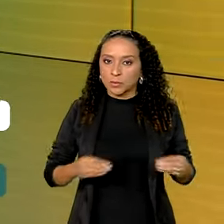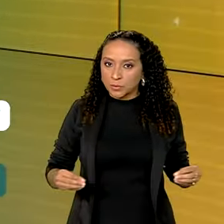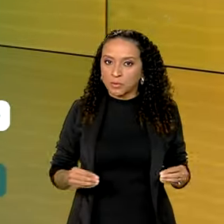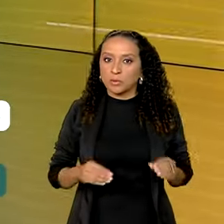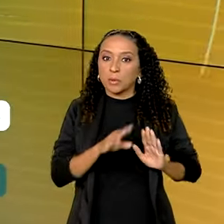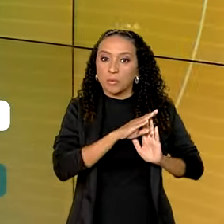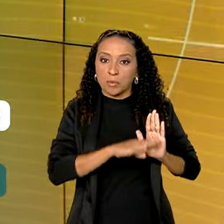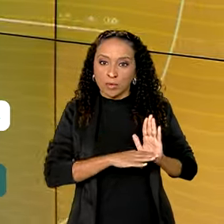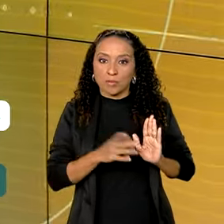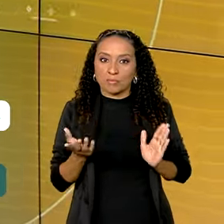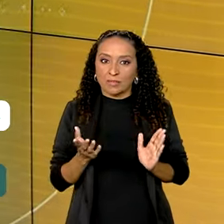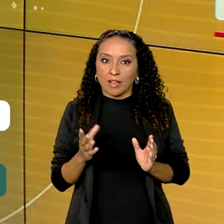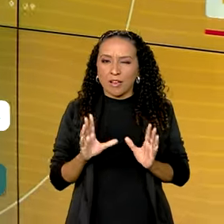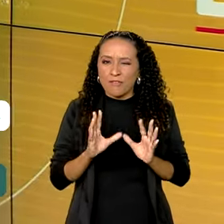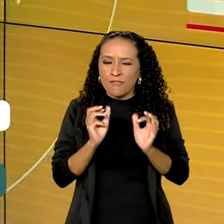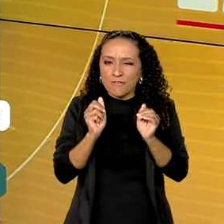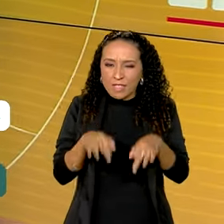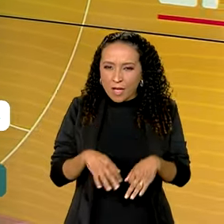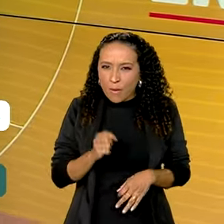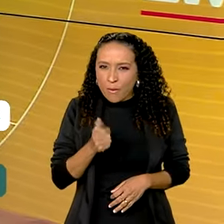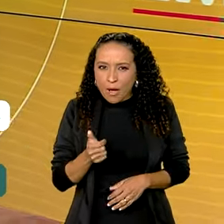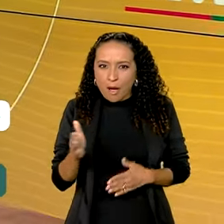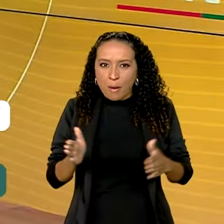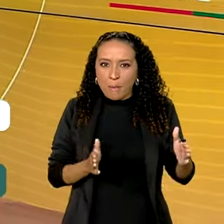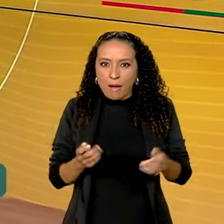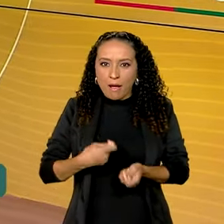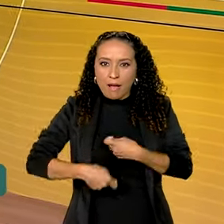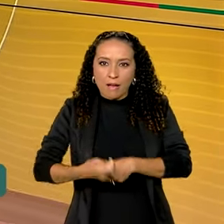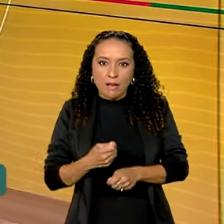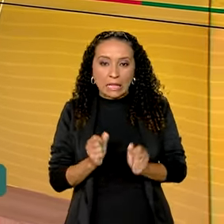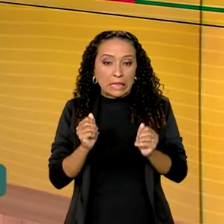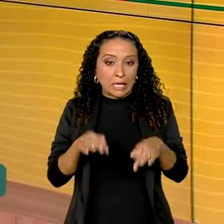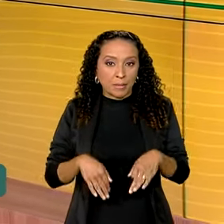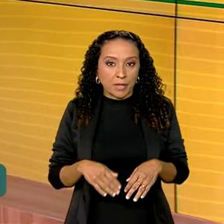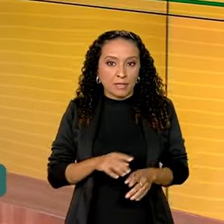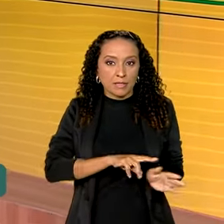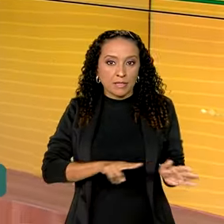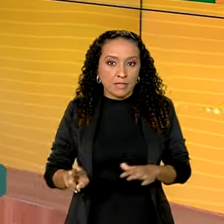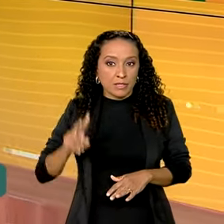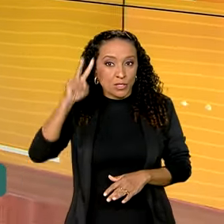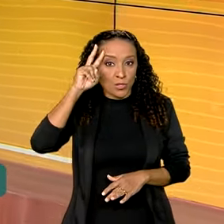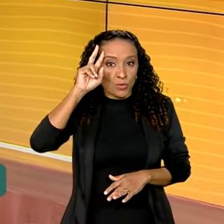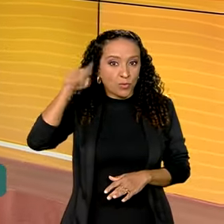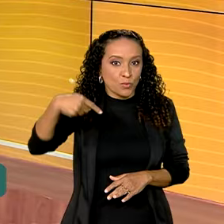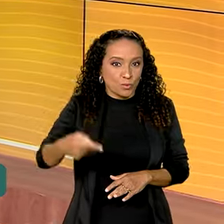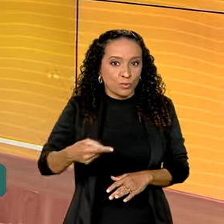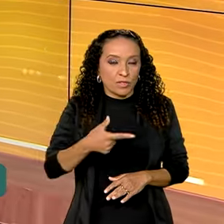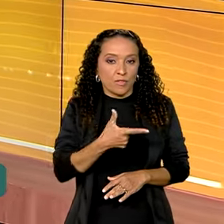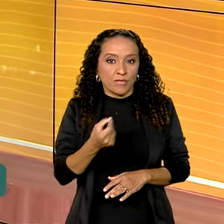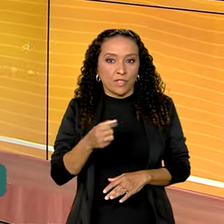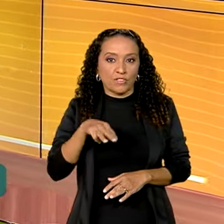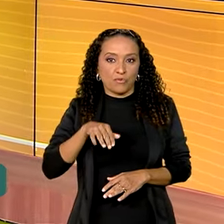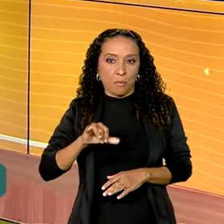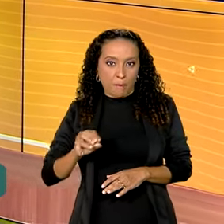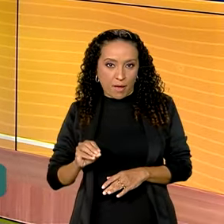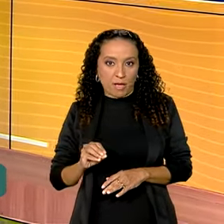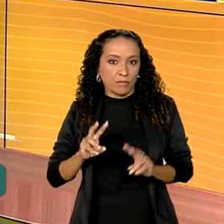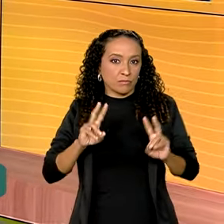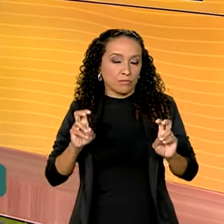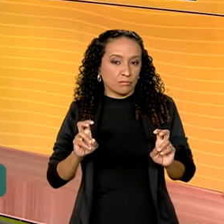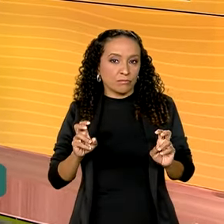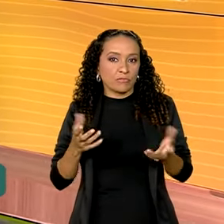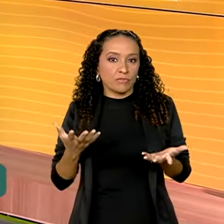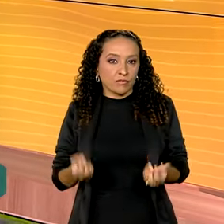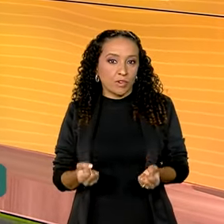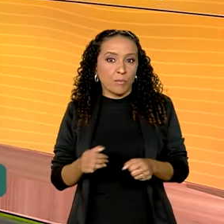Esse programa está na reta final. O prazo para as negociações termina na próxima segunda-feira, dia 20 de maio. E sobre